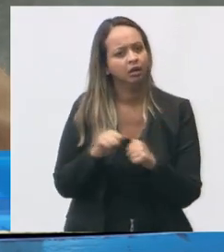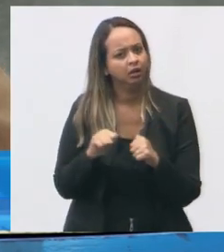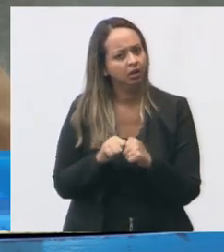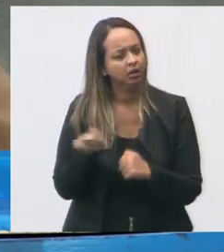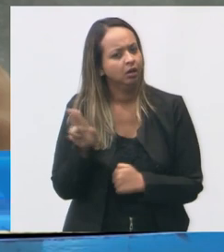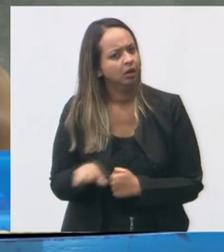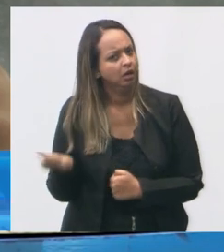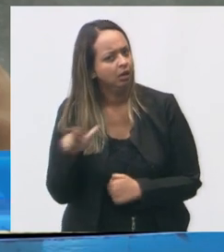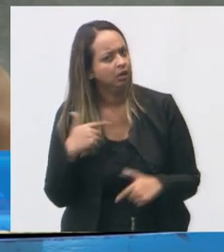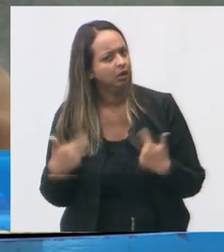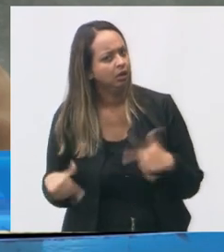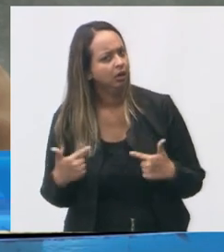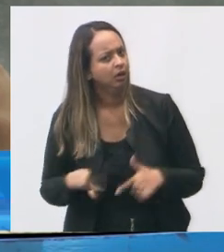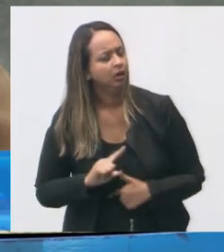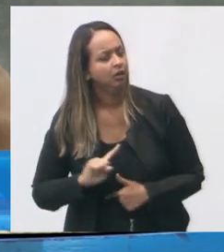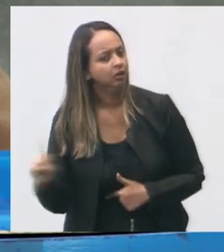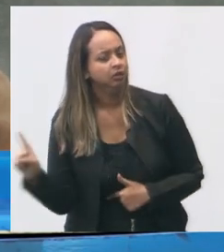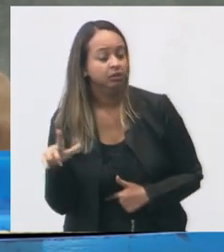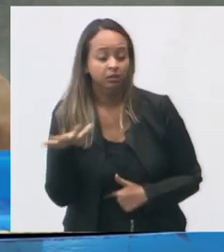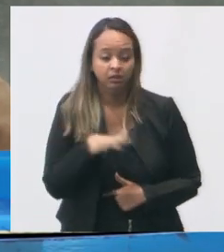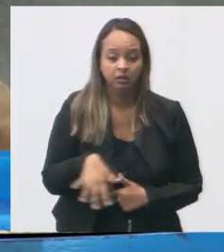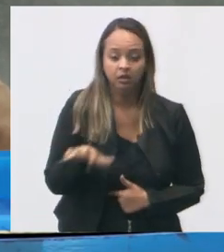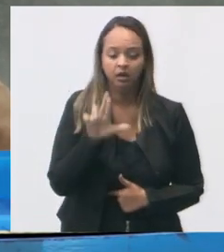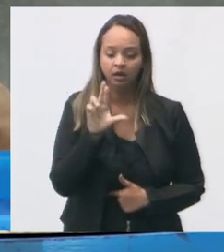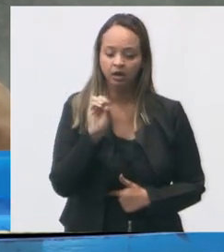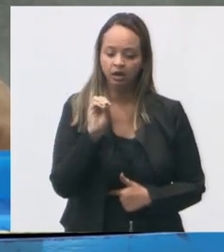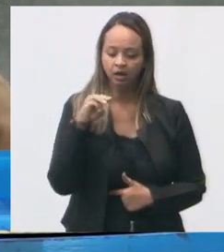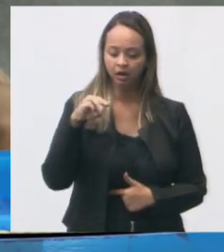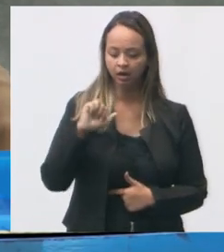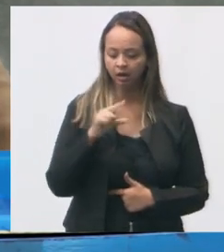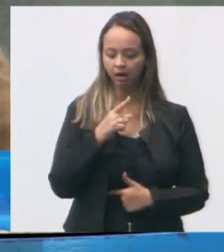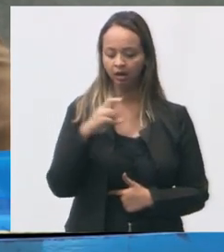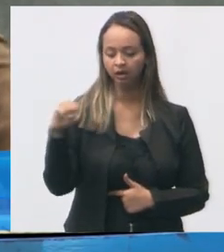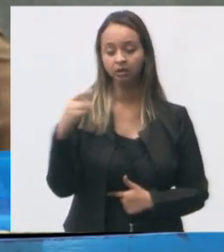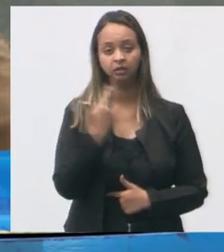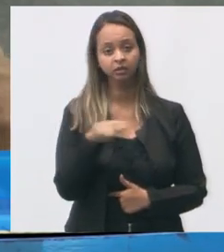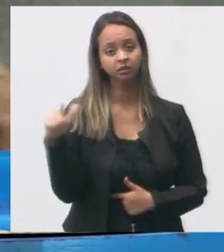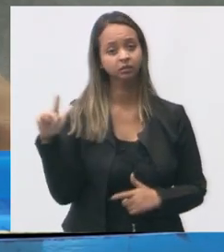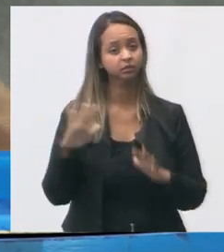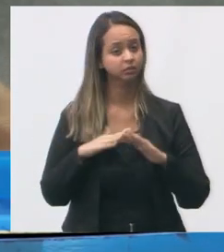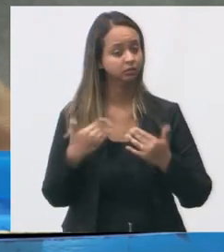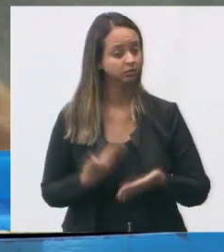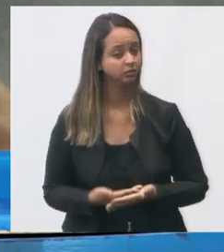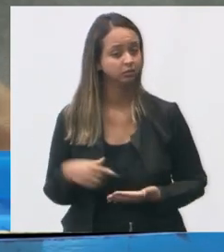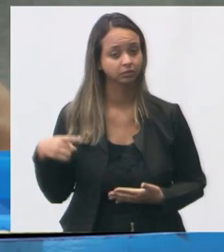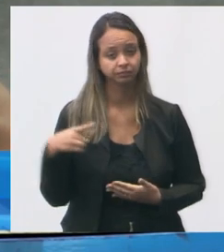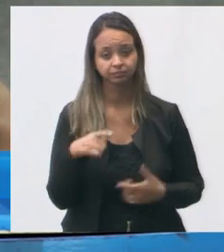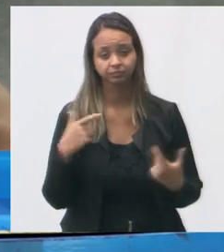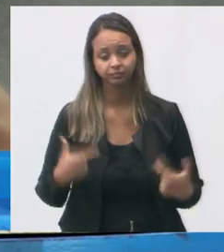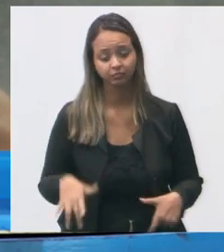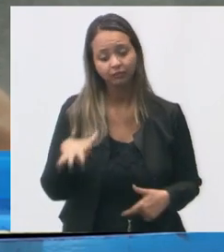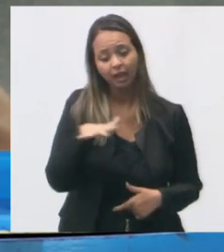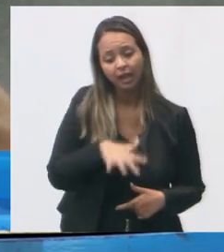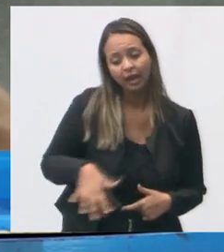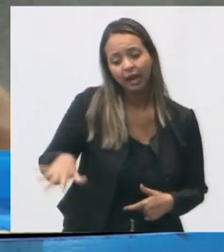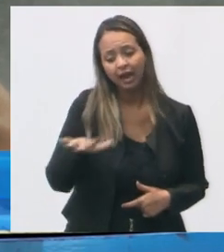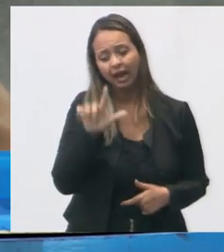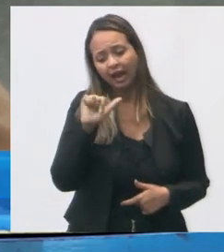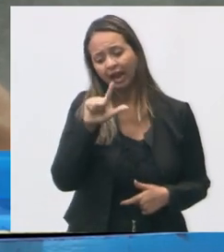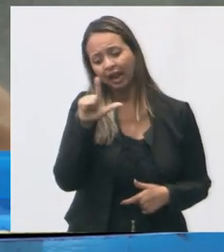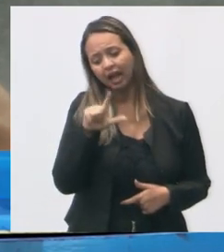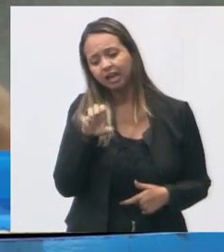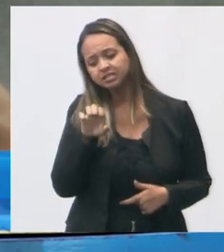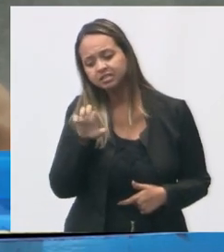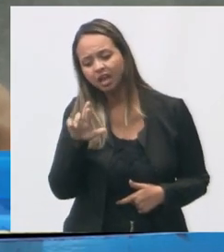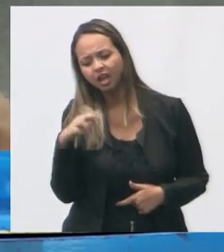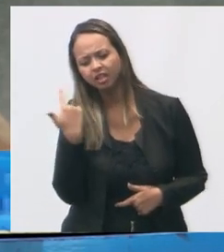no bairro Romão, que está sem o quê? Sem a Escola Irmã Jacinta, é um bairro que não tem área de lazer, é um bairro